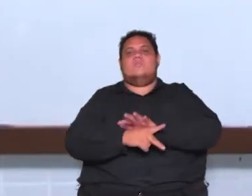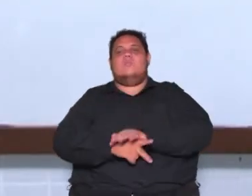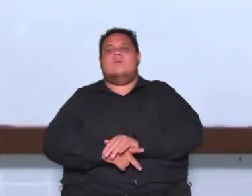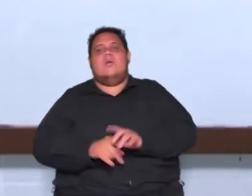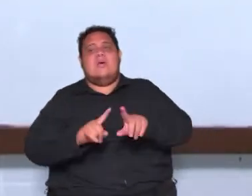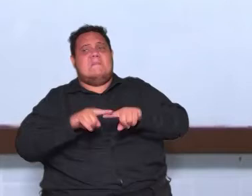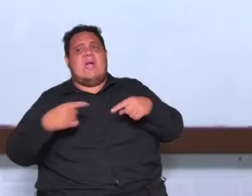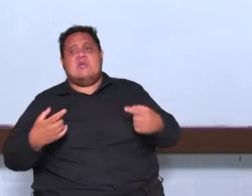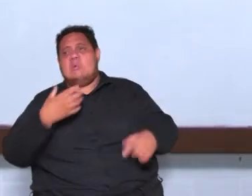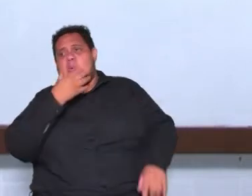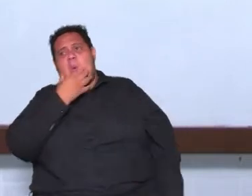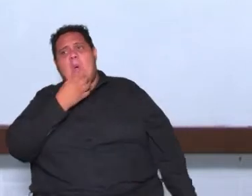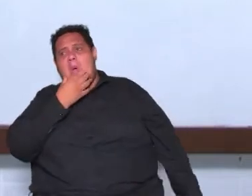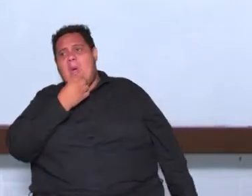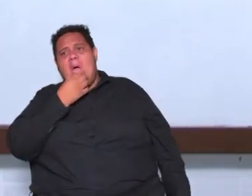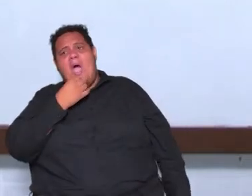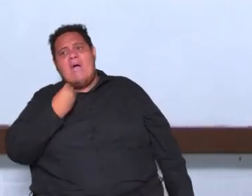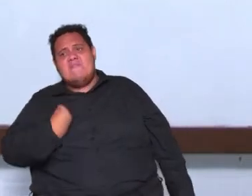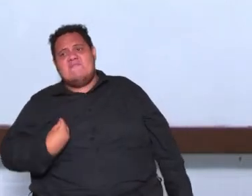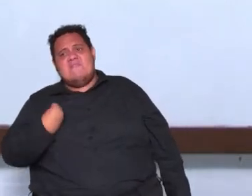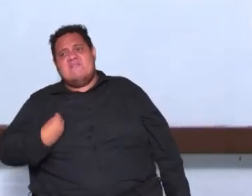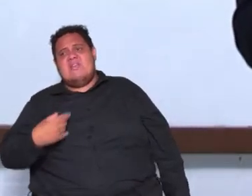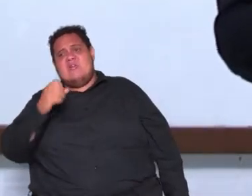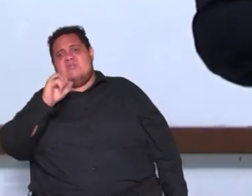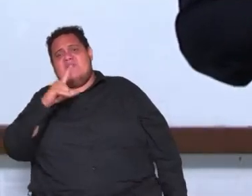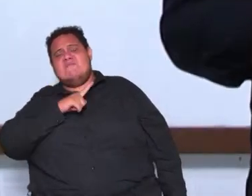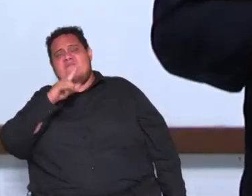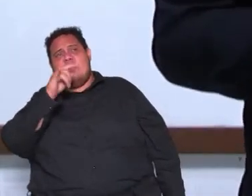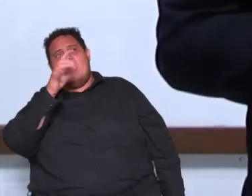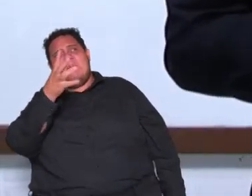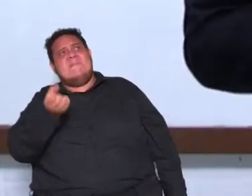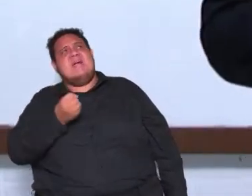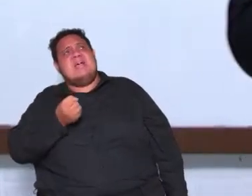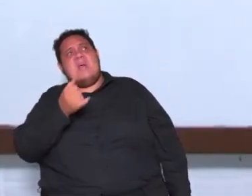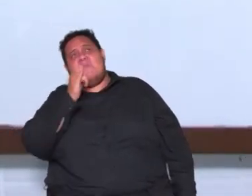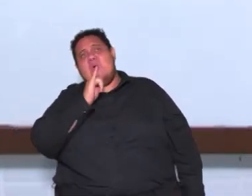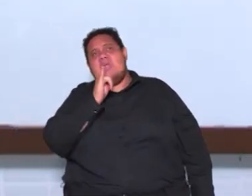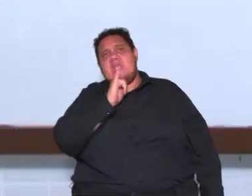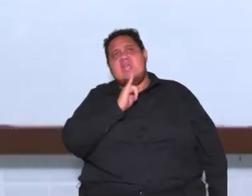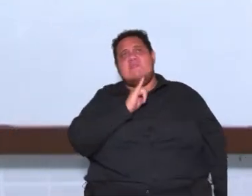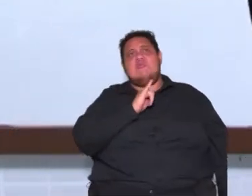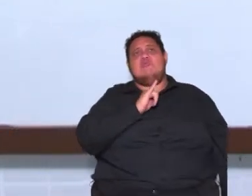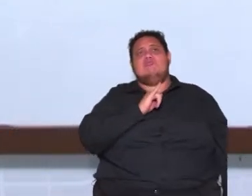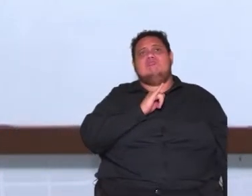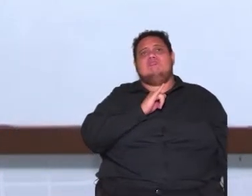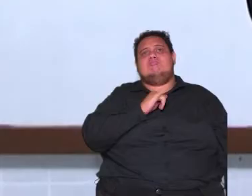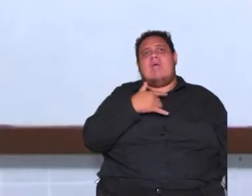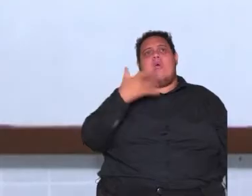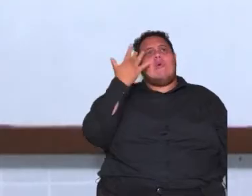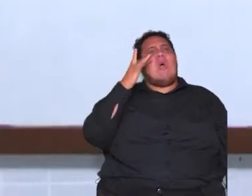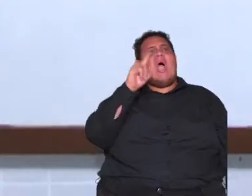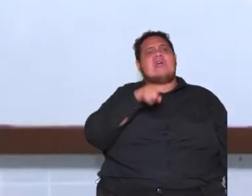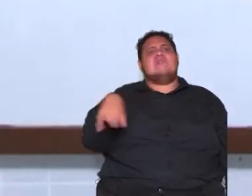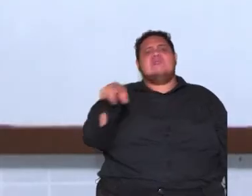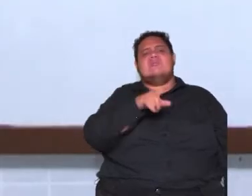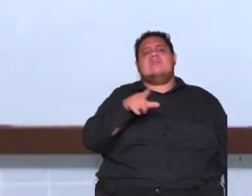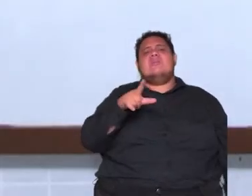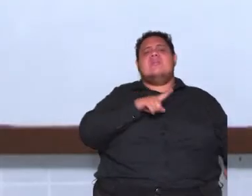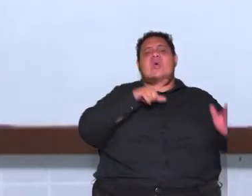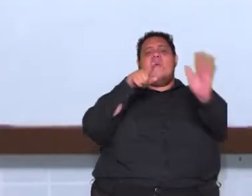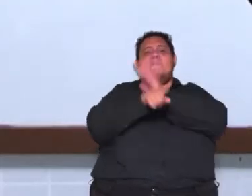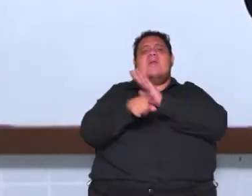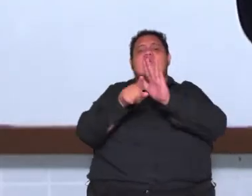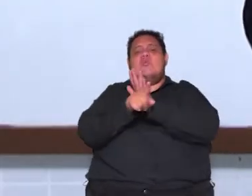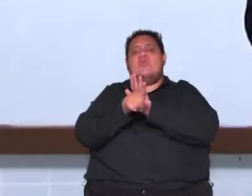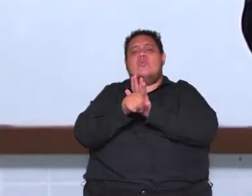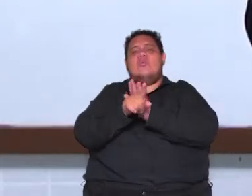mas John Locke não não viveu para ver se você pegar eu acho depois lá na frente vai ter uma questão que vai